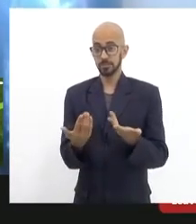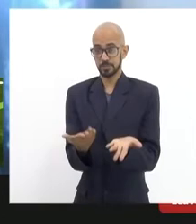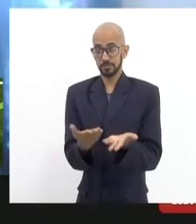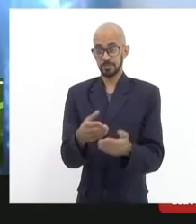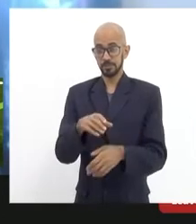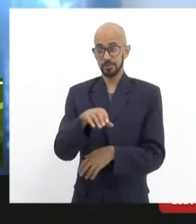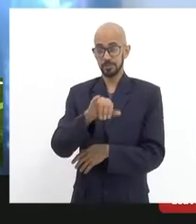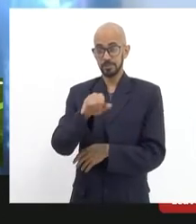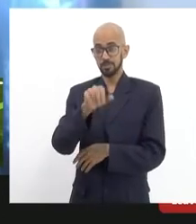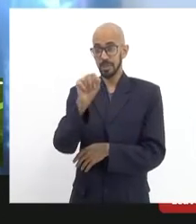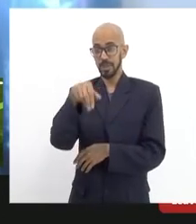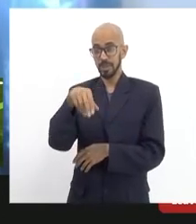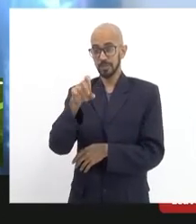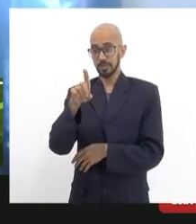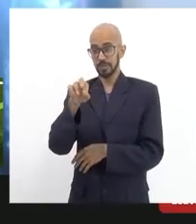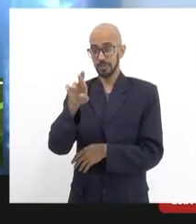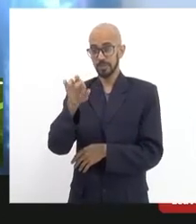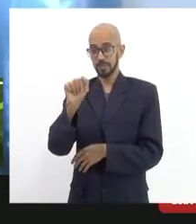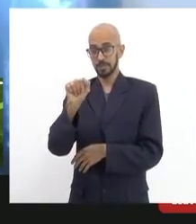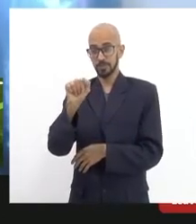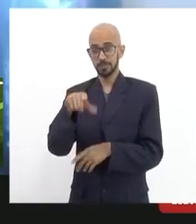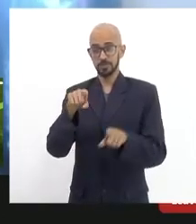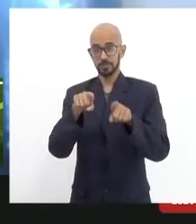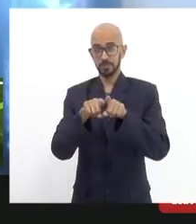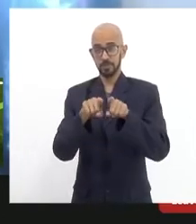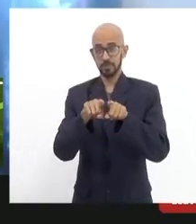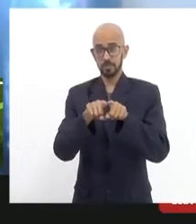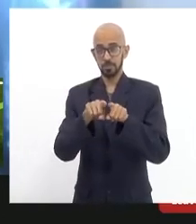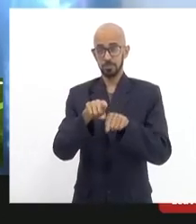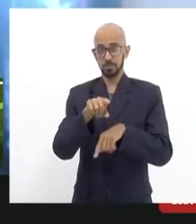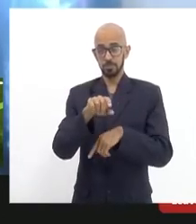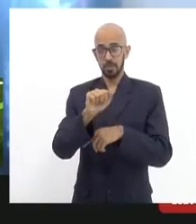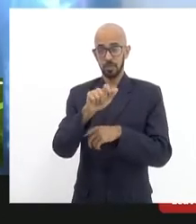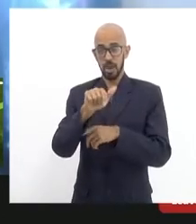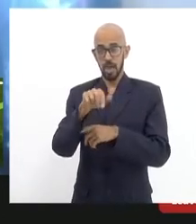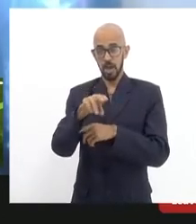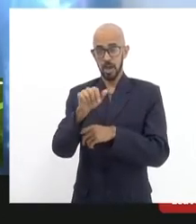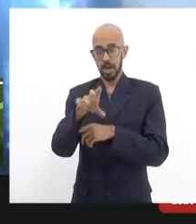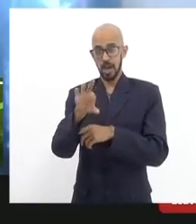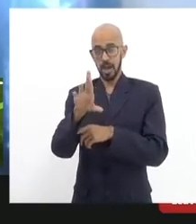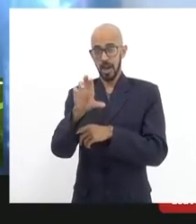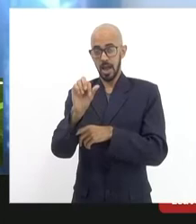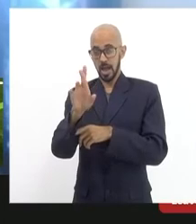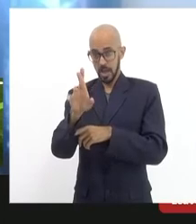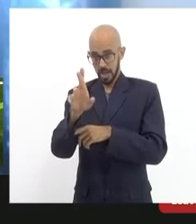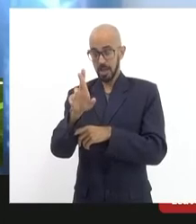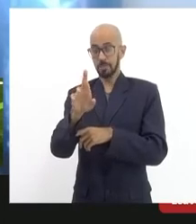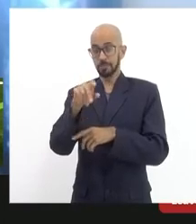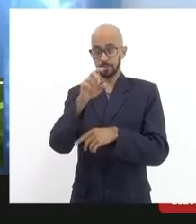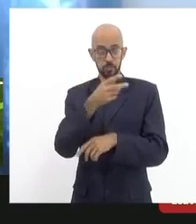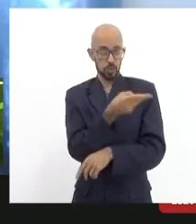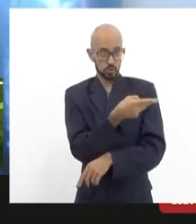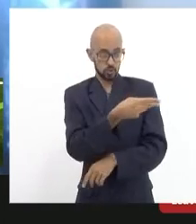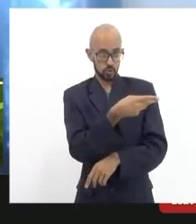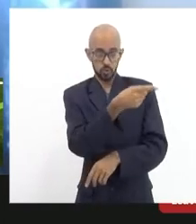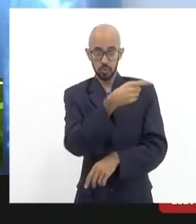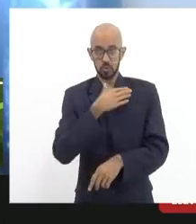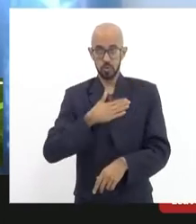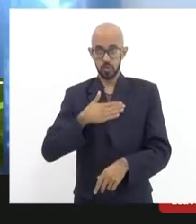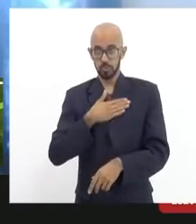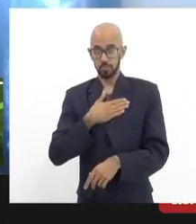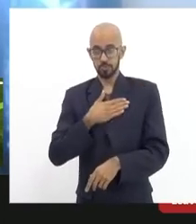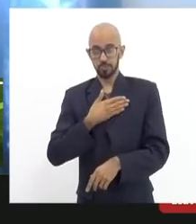Feghali e Chico Alencar nossos queridos companheiros que estão a caminho de uma outra